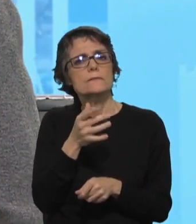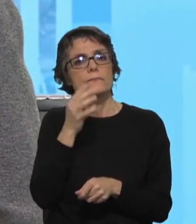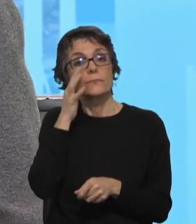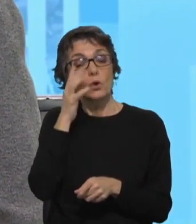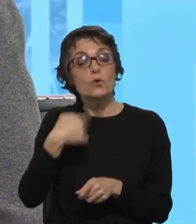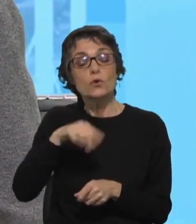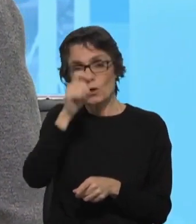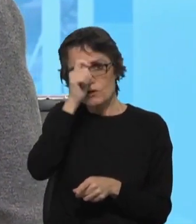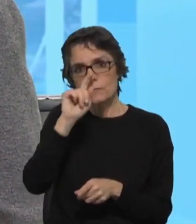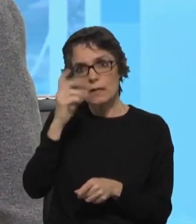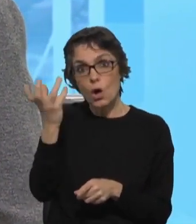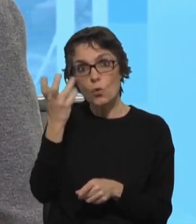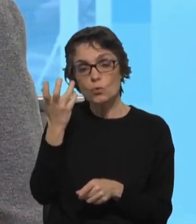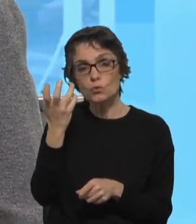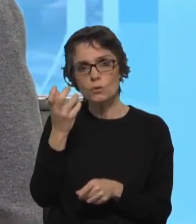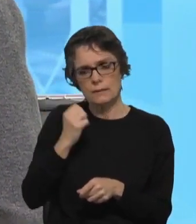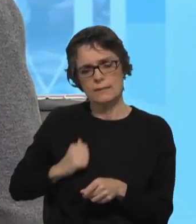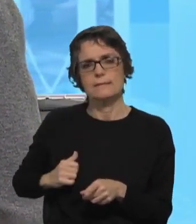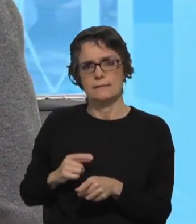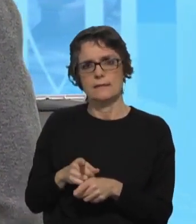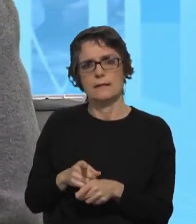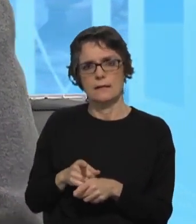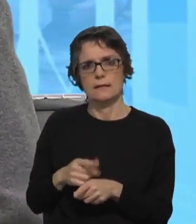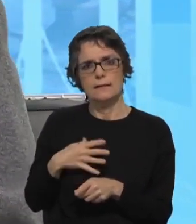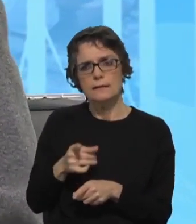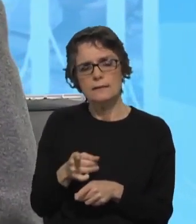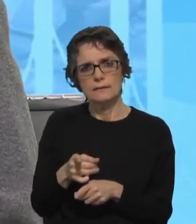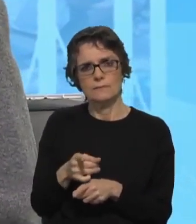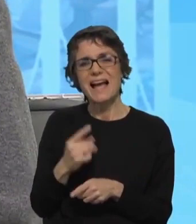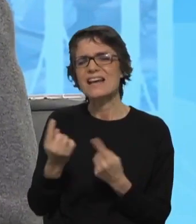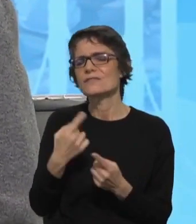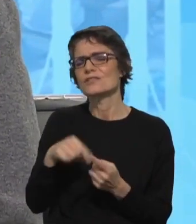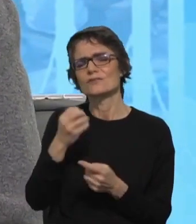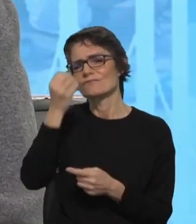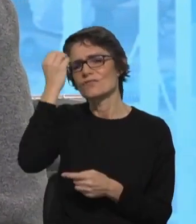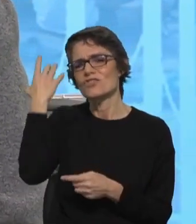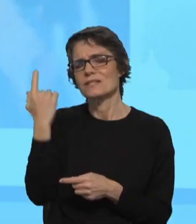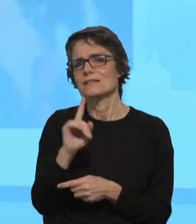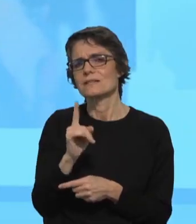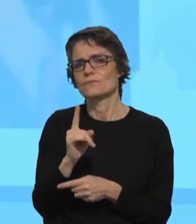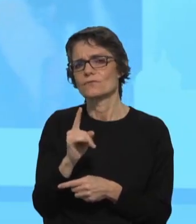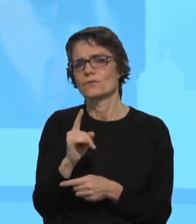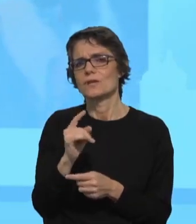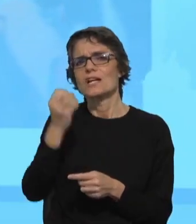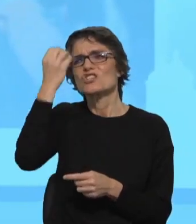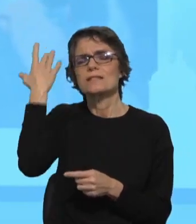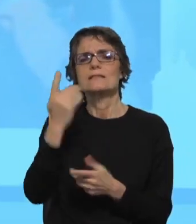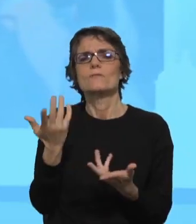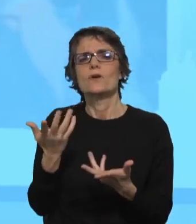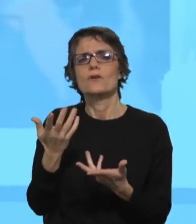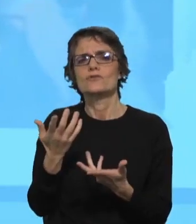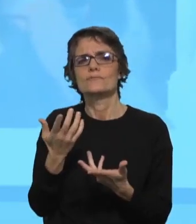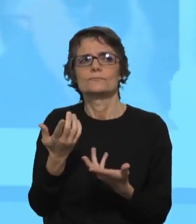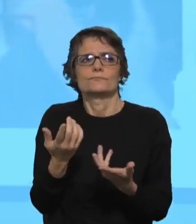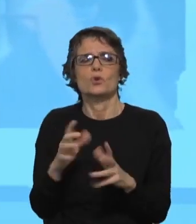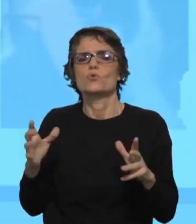respeitar a cultura da etnia cigana, que às vezes esquecemos-nos, nós falamos muito, fala-se muito, a sociedade fala